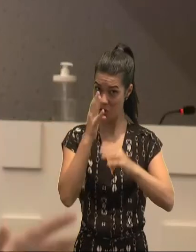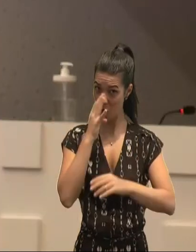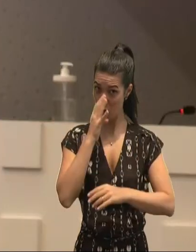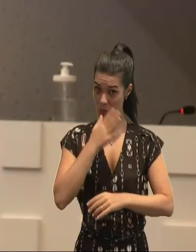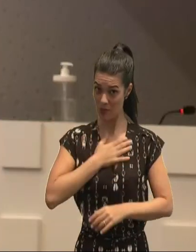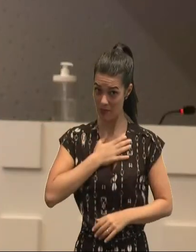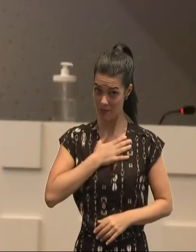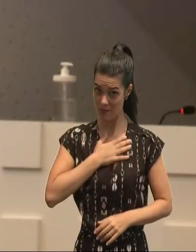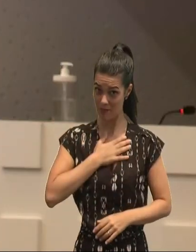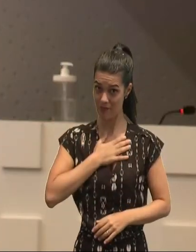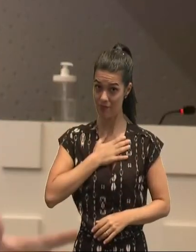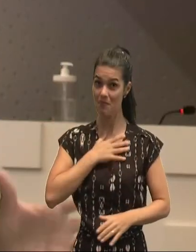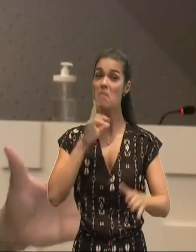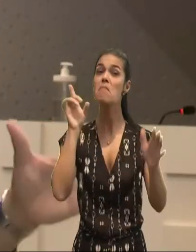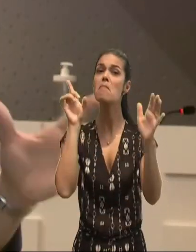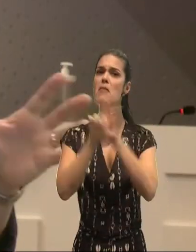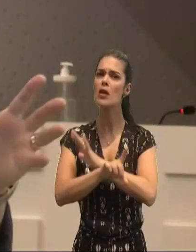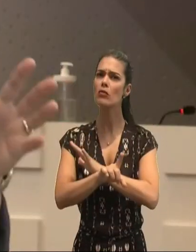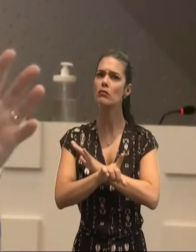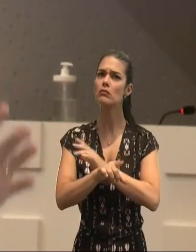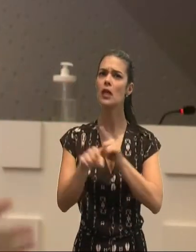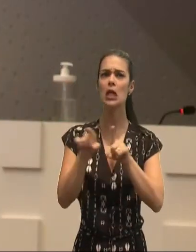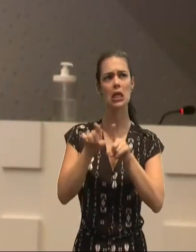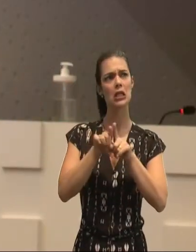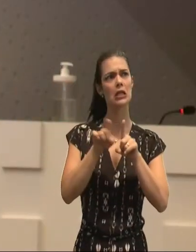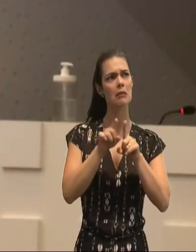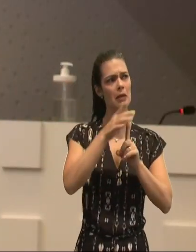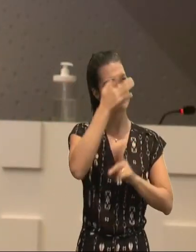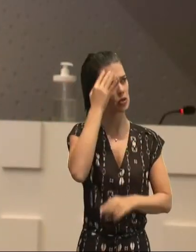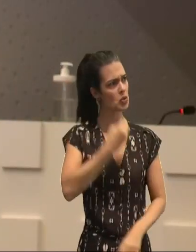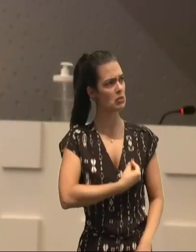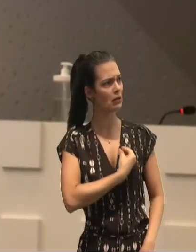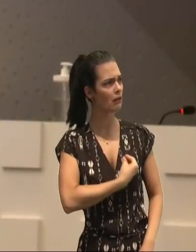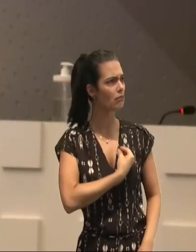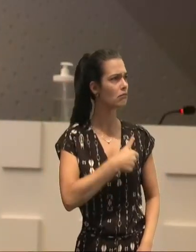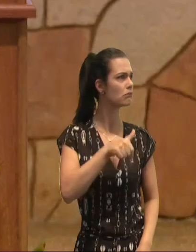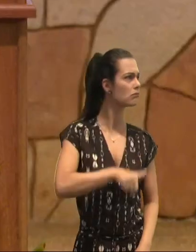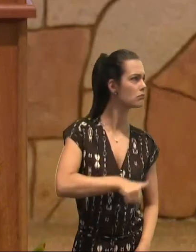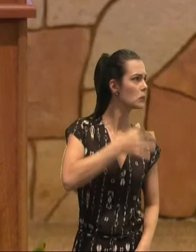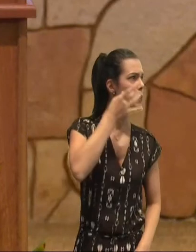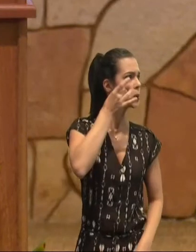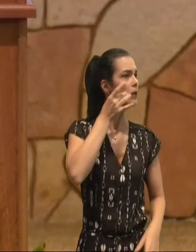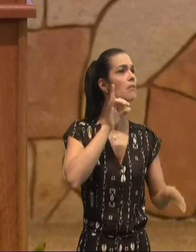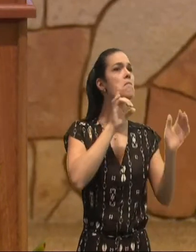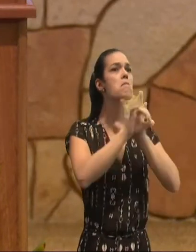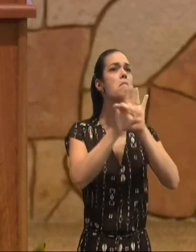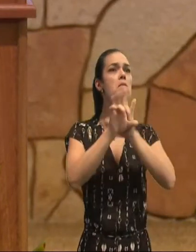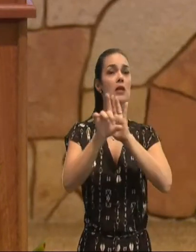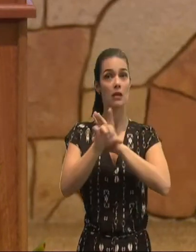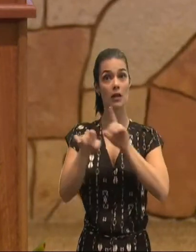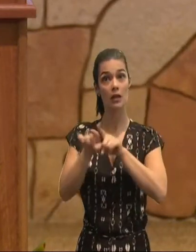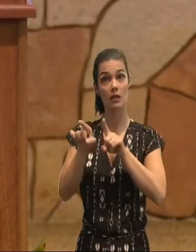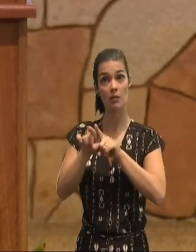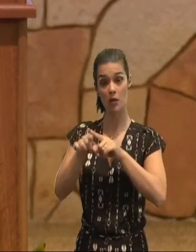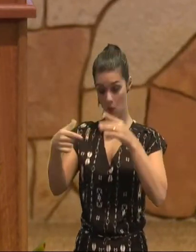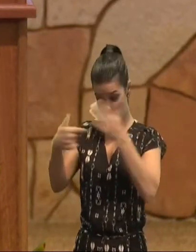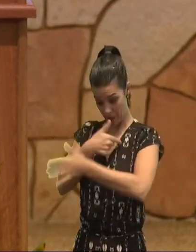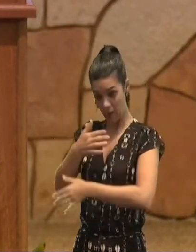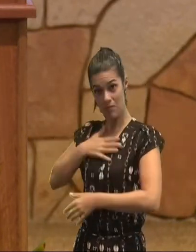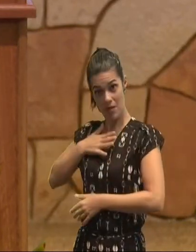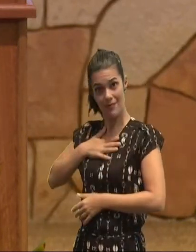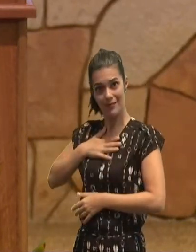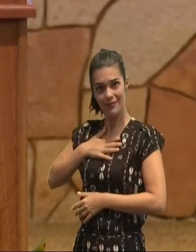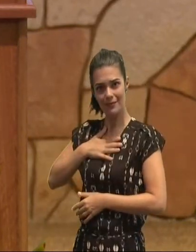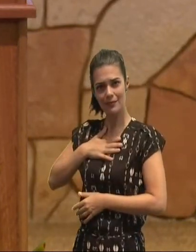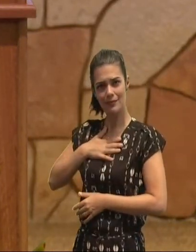nós, até mesmo, os que estão aqui, na equipe de auxílio, é para mim, será,